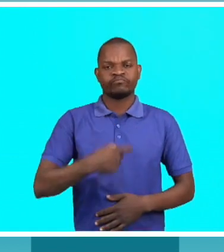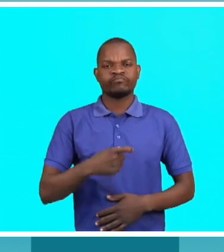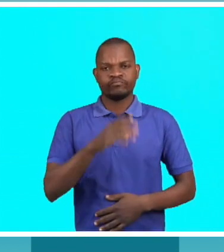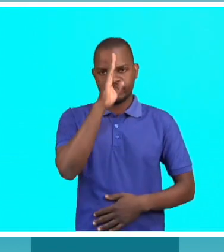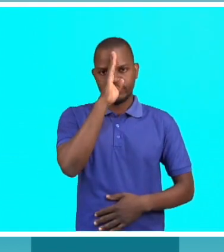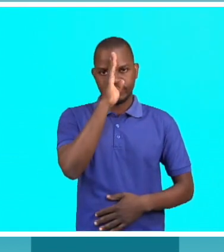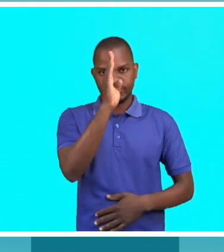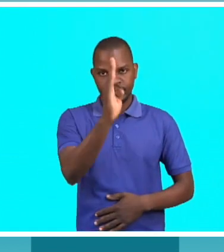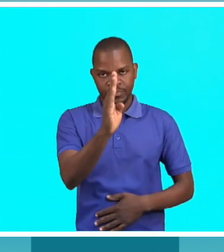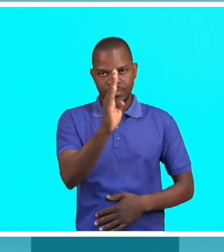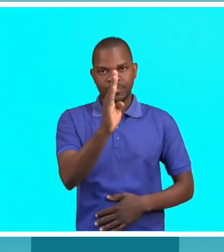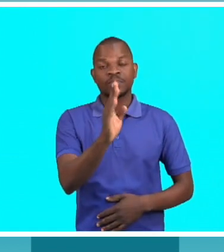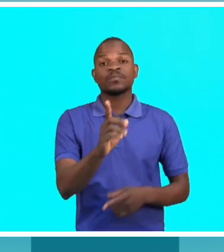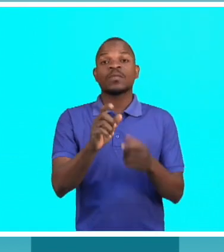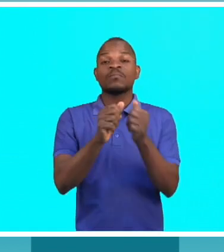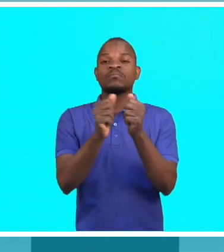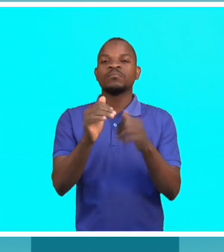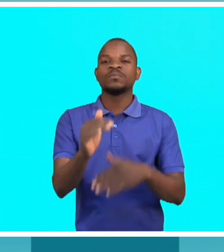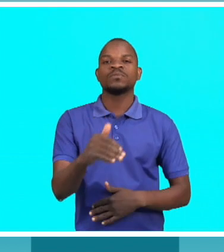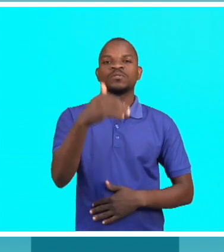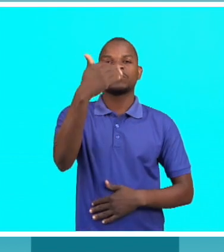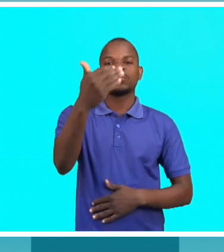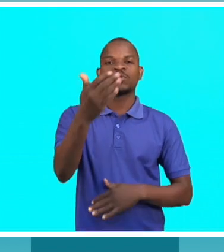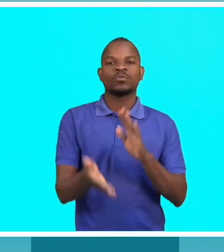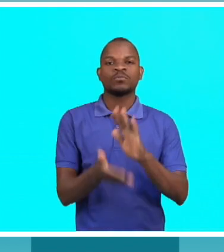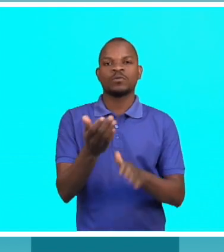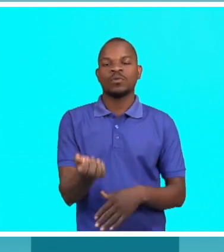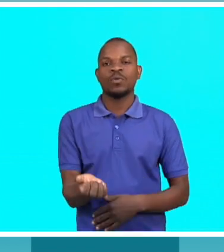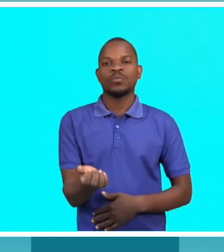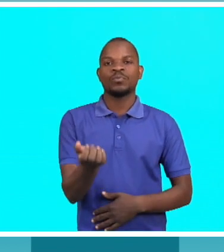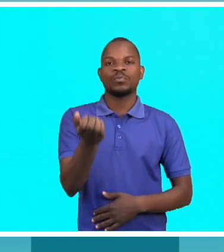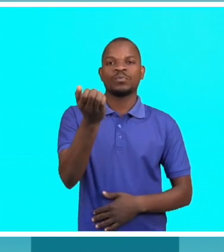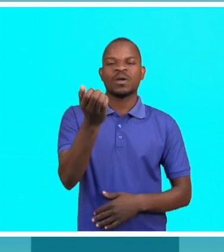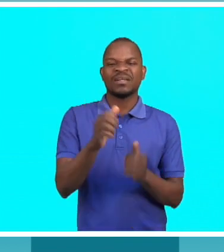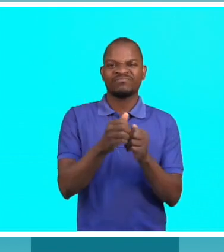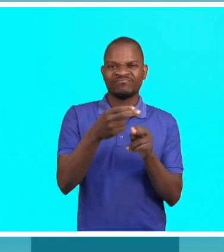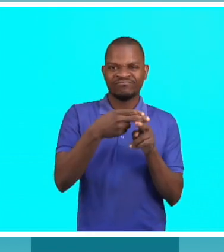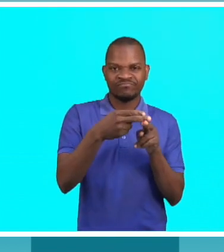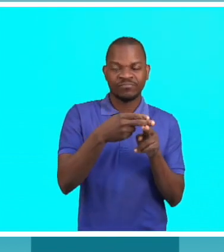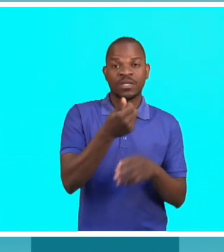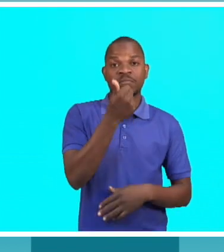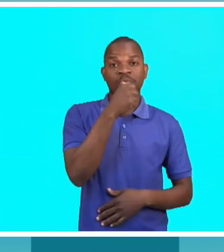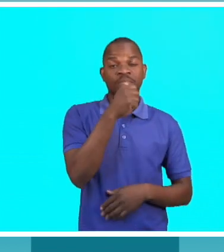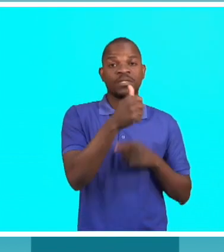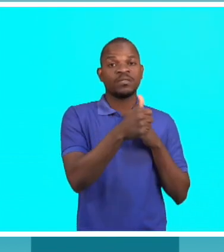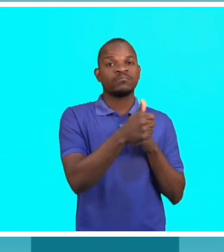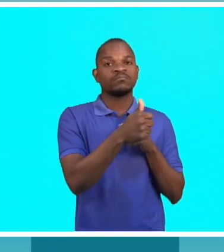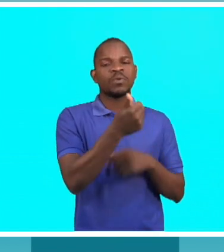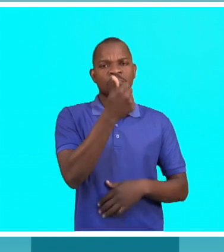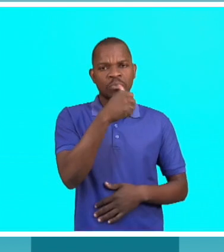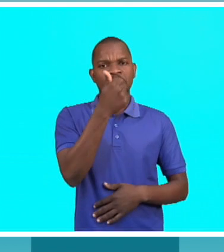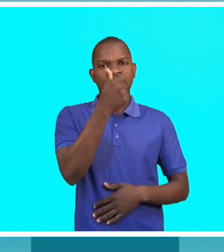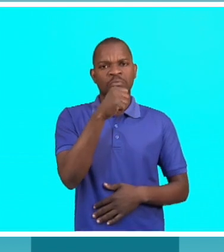fulano sério, era uma pessoa séria, mas depois, à medida que fui crescendo, quis provar do álcool. Fui